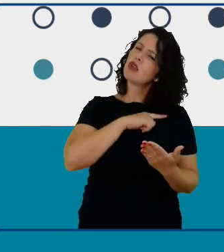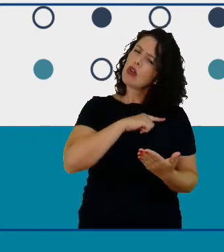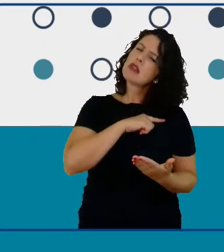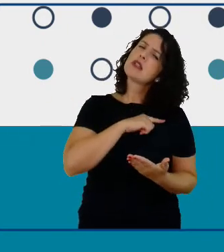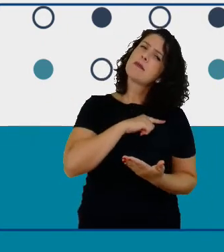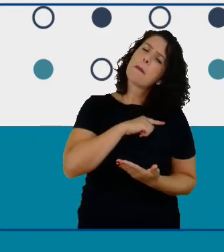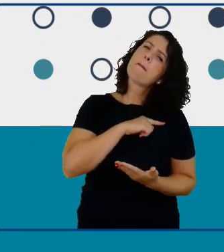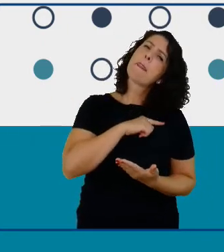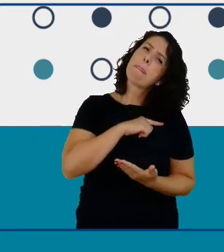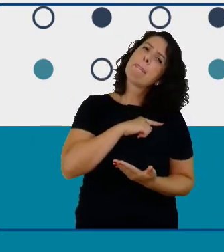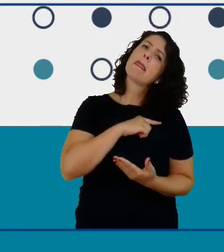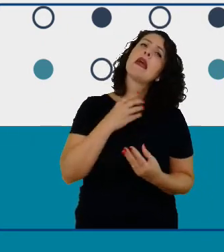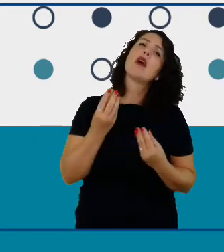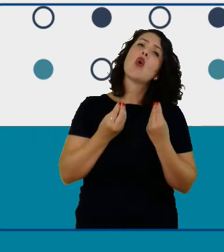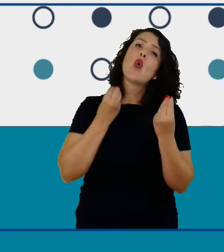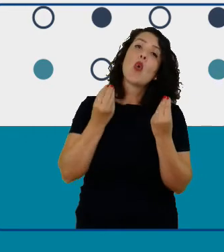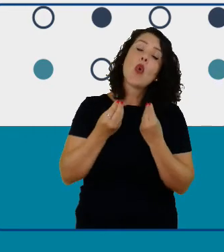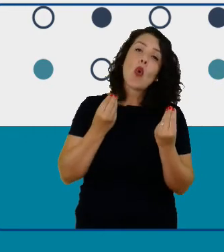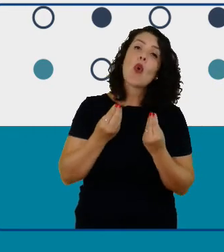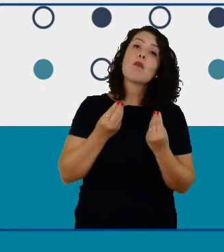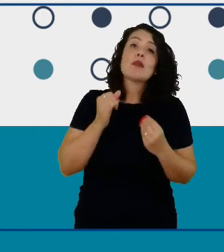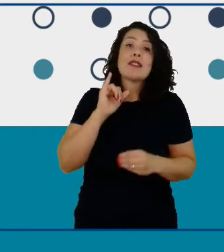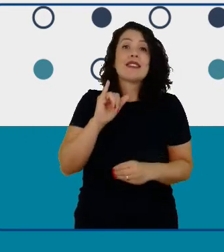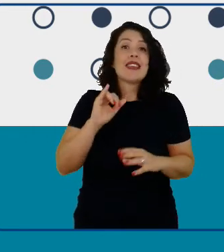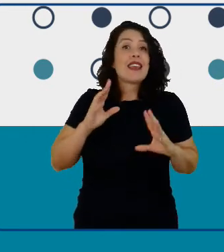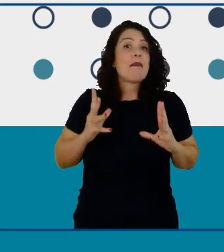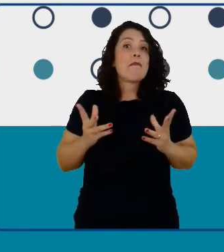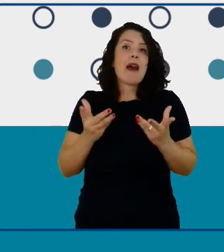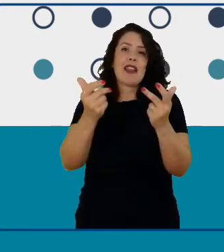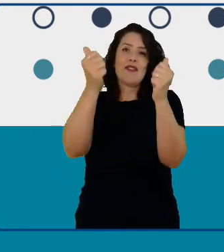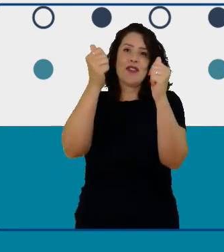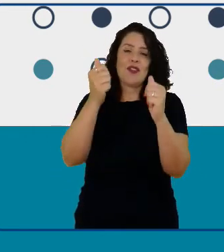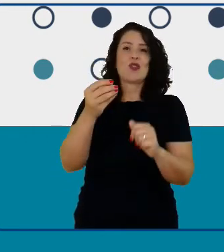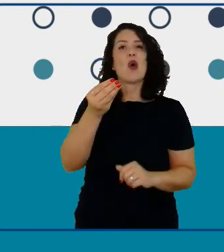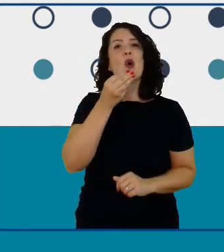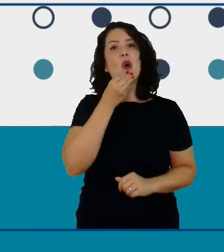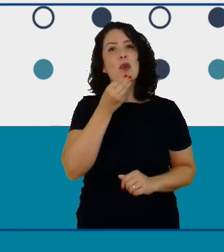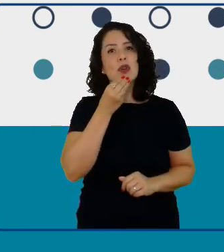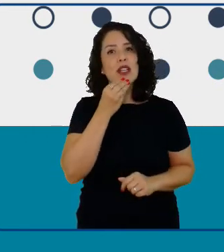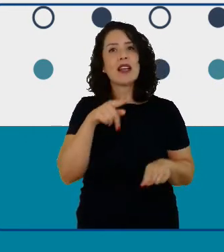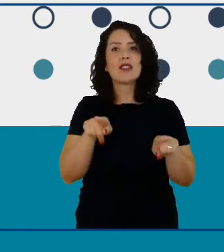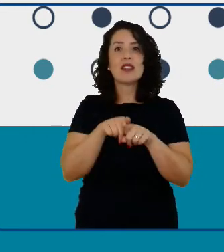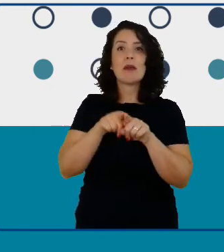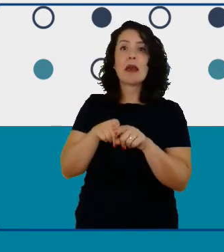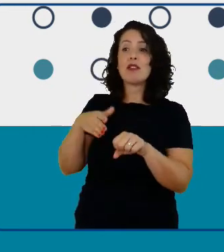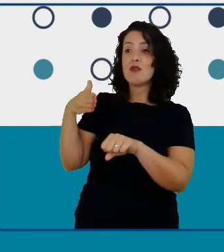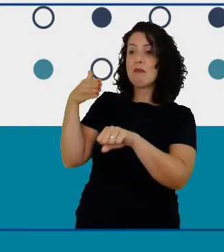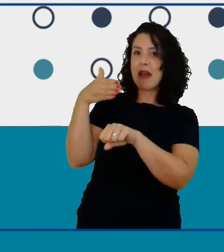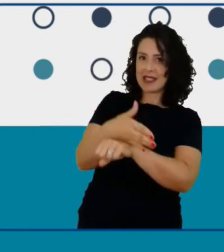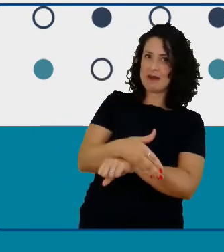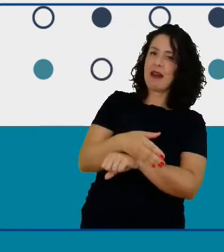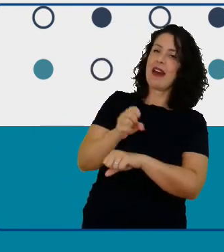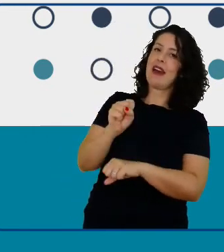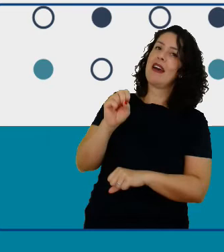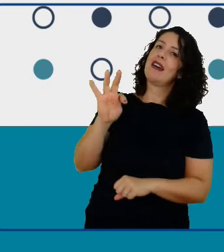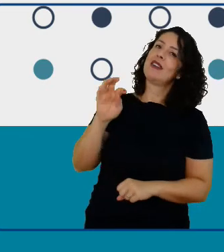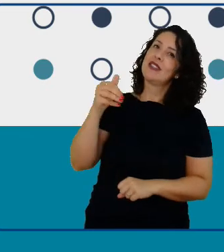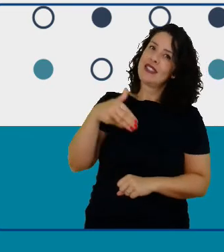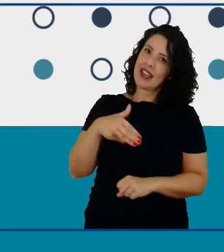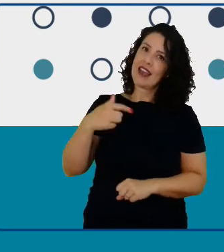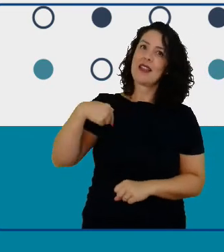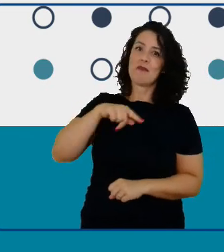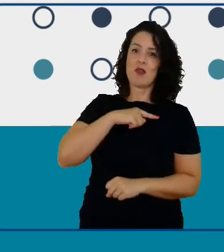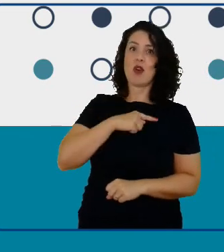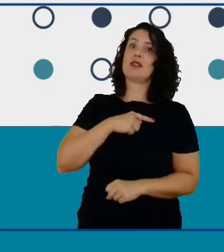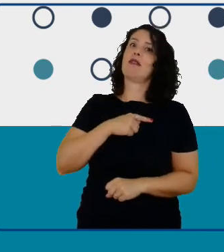quão seria incrível se tivéssemos tido a oportunidade de participar de um STEM club na época da escola mas passada